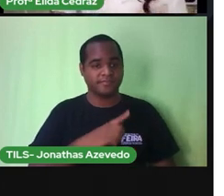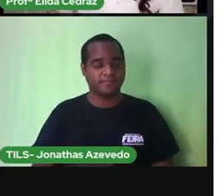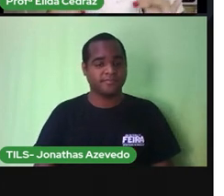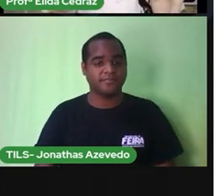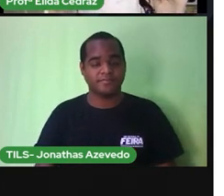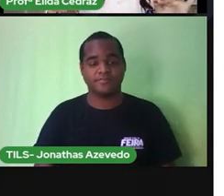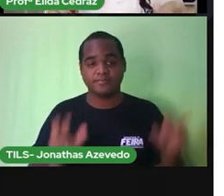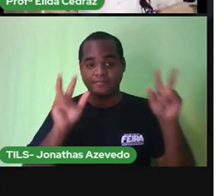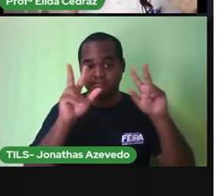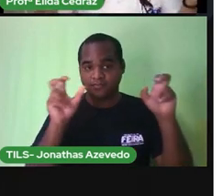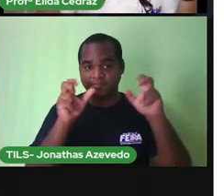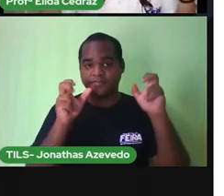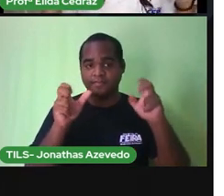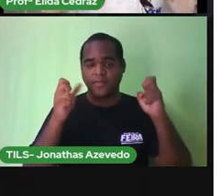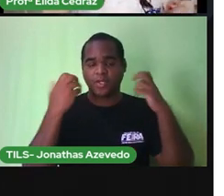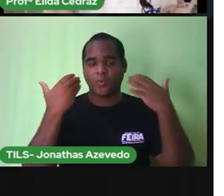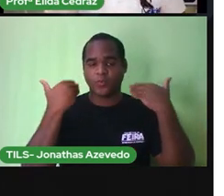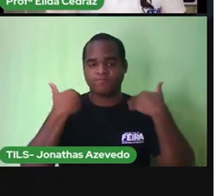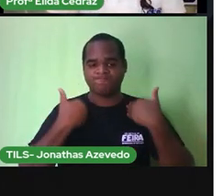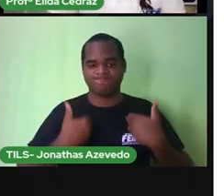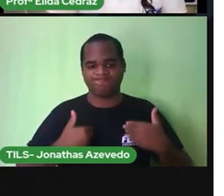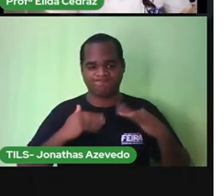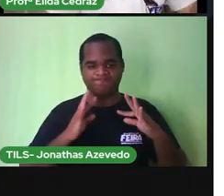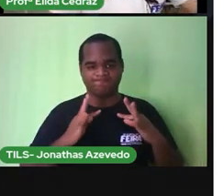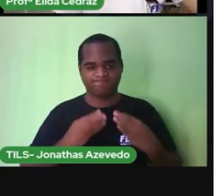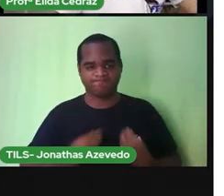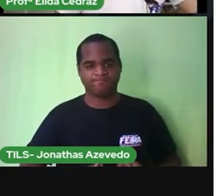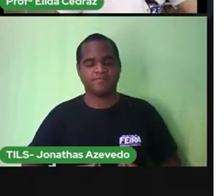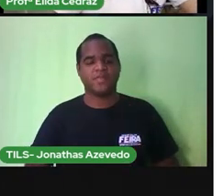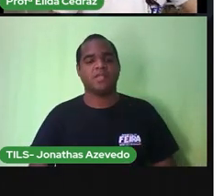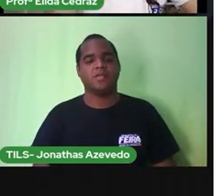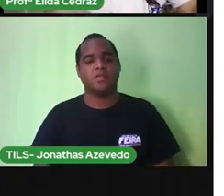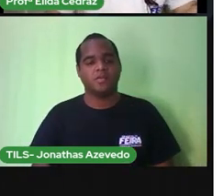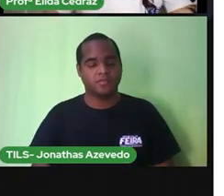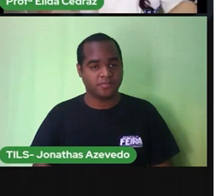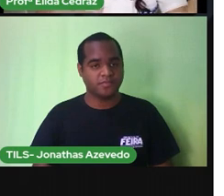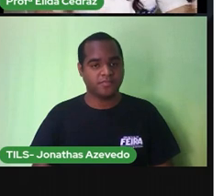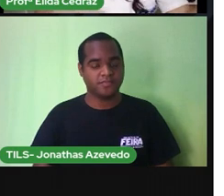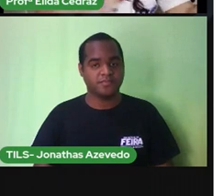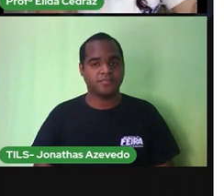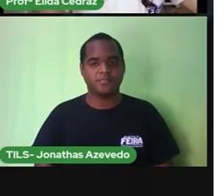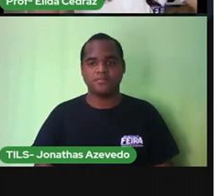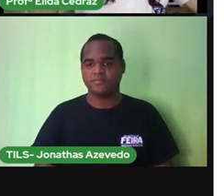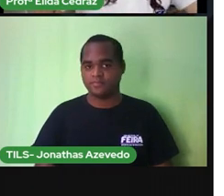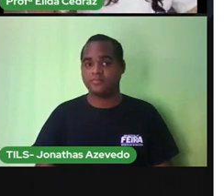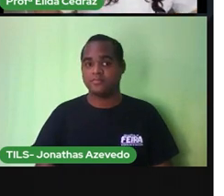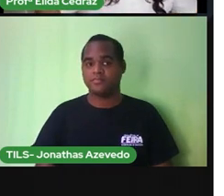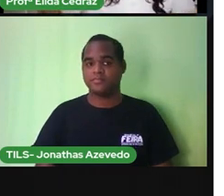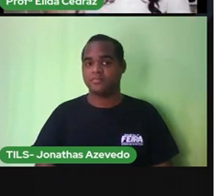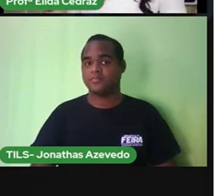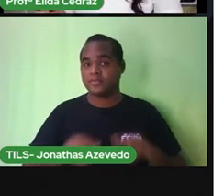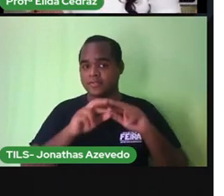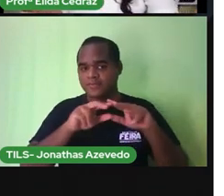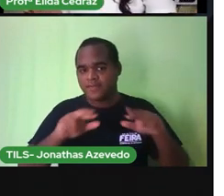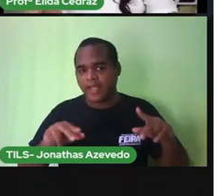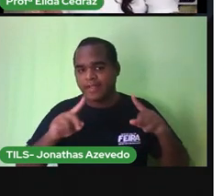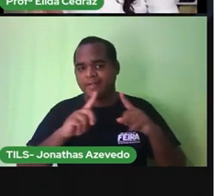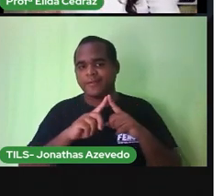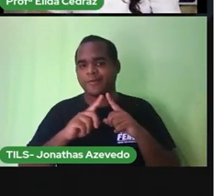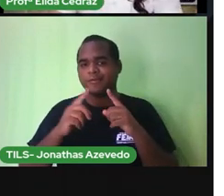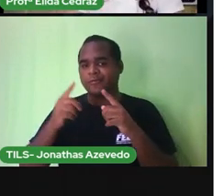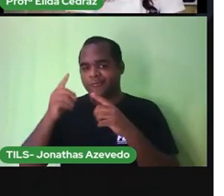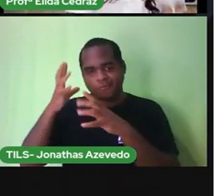hoje é higiene da cabeça aos pés. Então, nós temos produtos para lavar os cabelos,